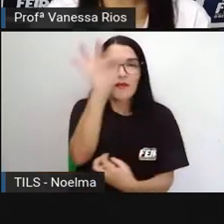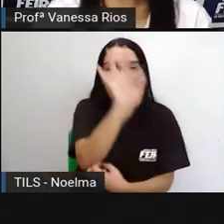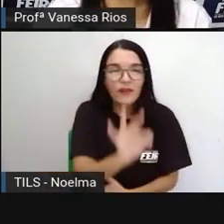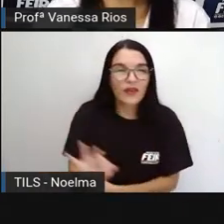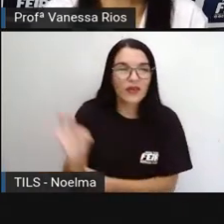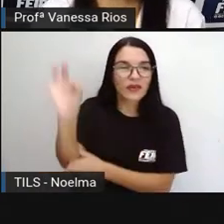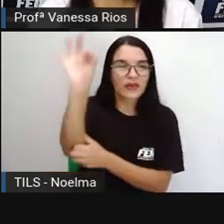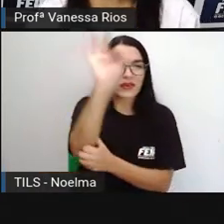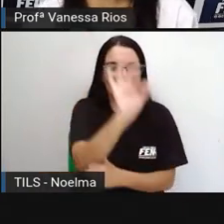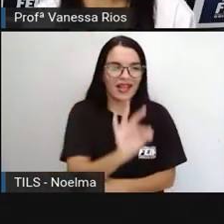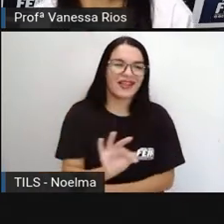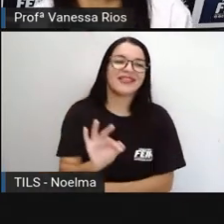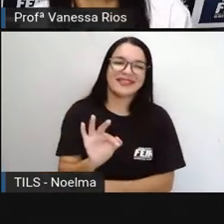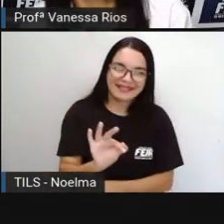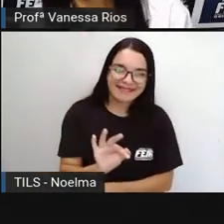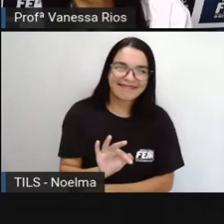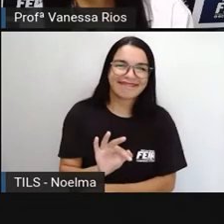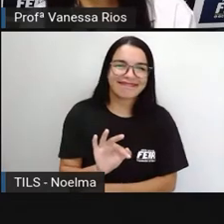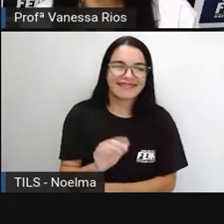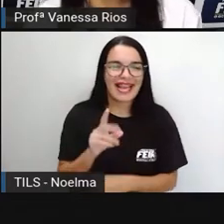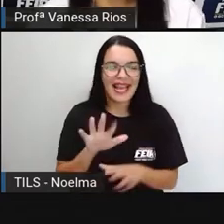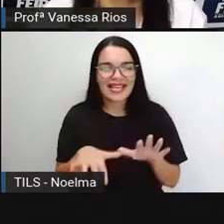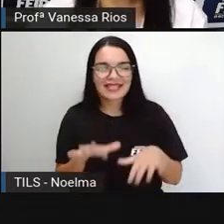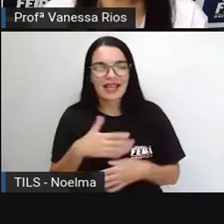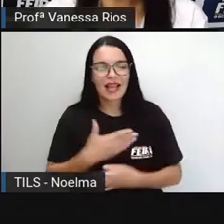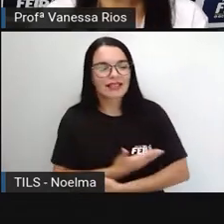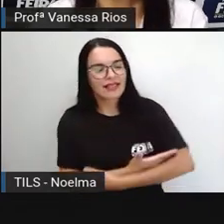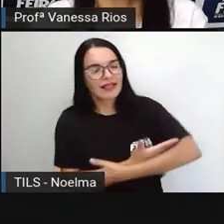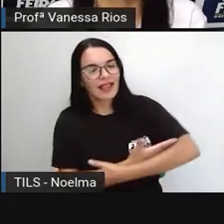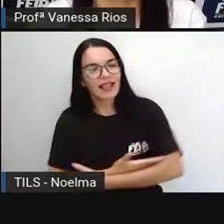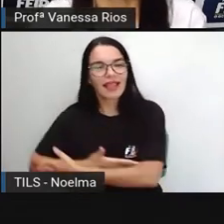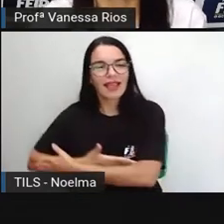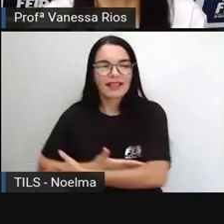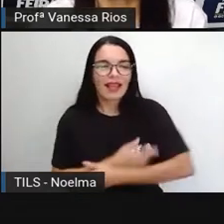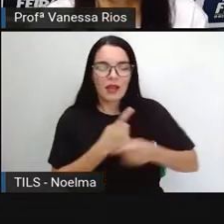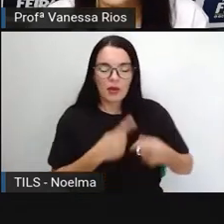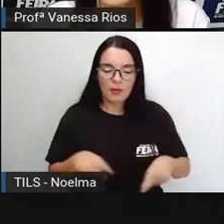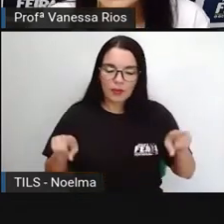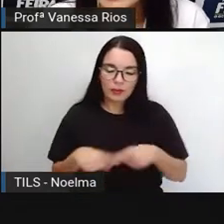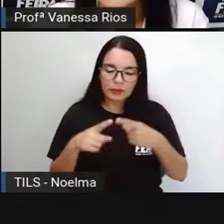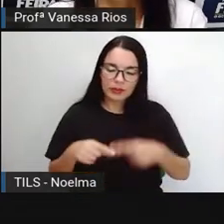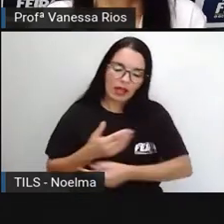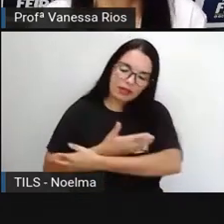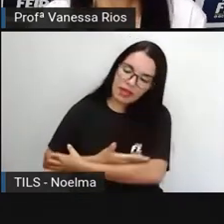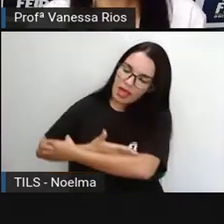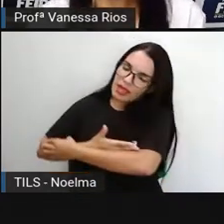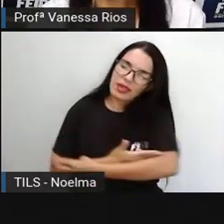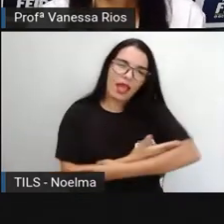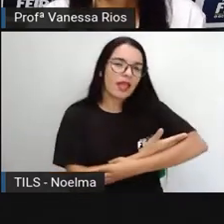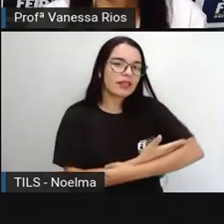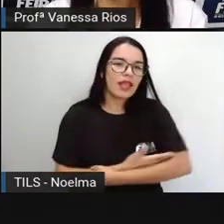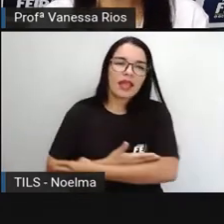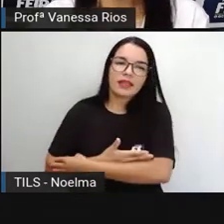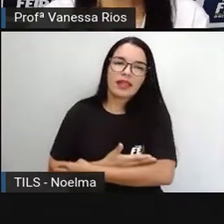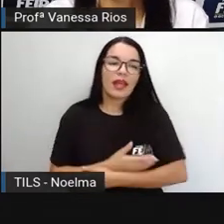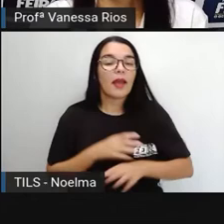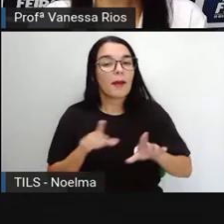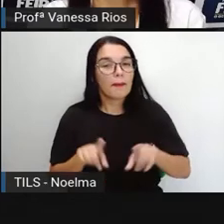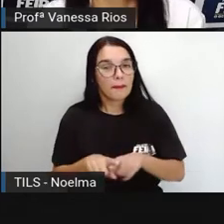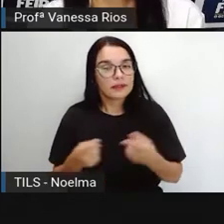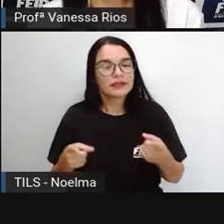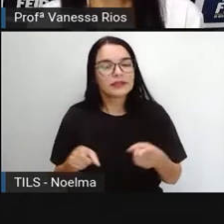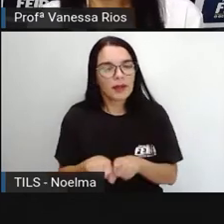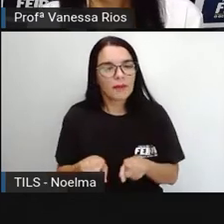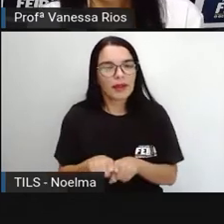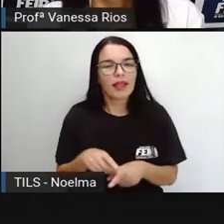músicas simples, às vezes cantigas de mimar, às vezes cantigas utilizadas em brincadeiras, mas que também trazem beleza,